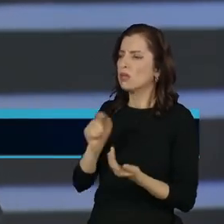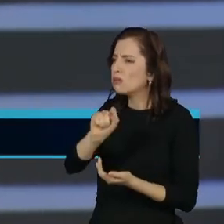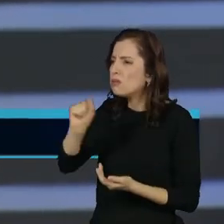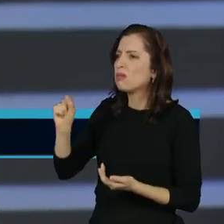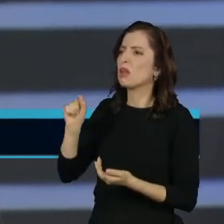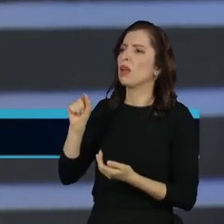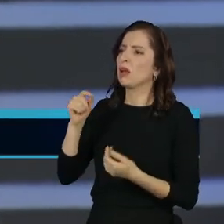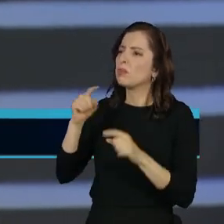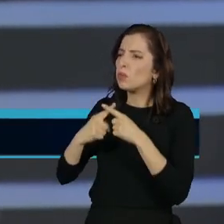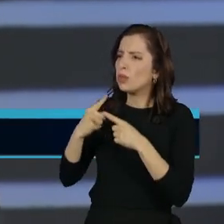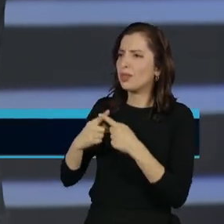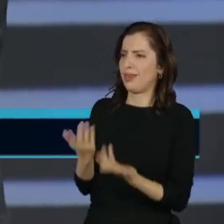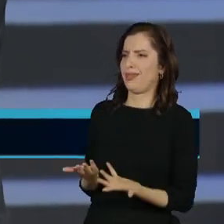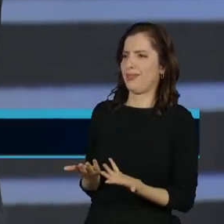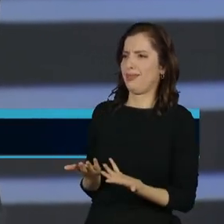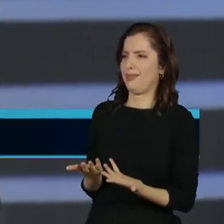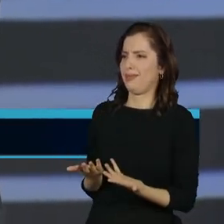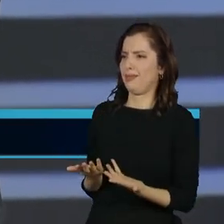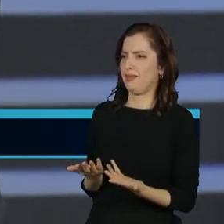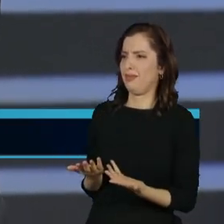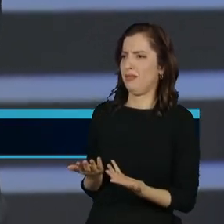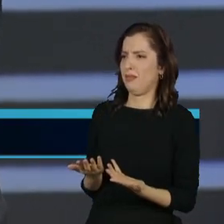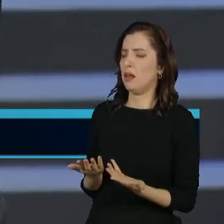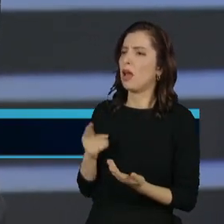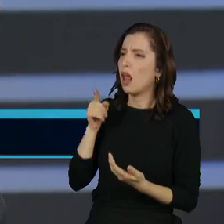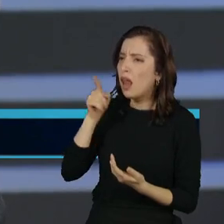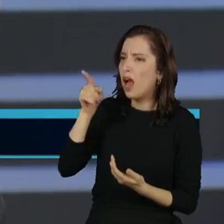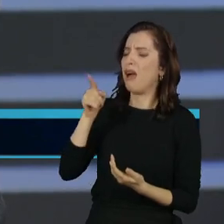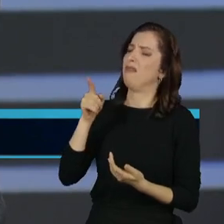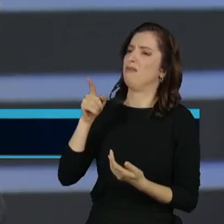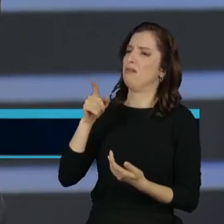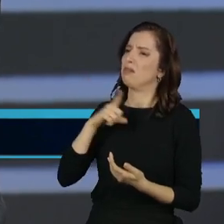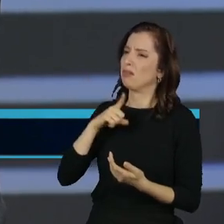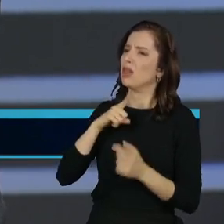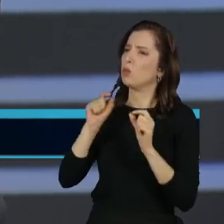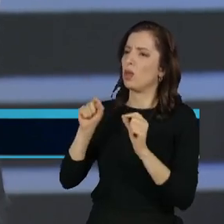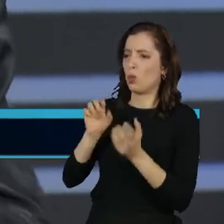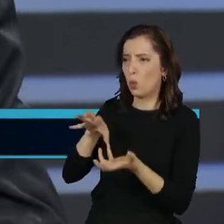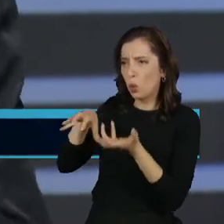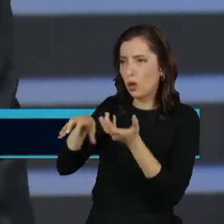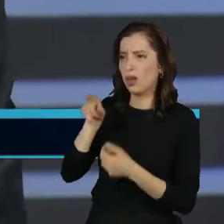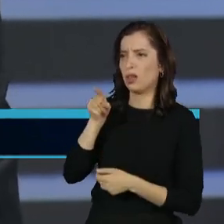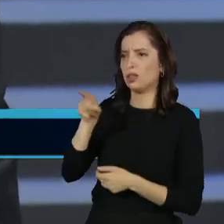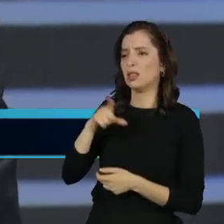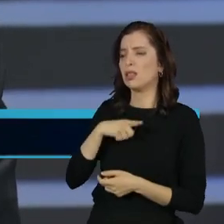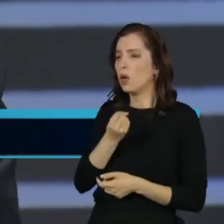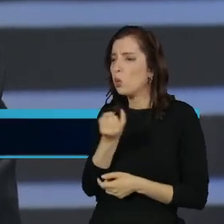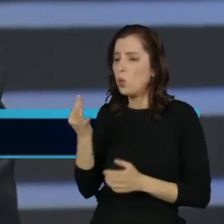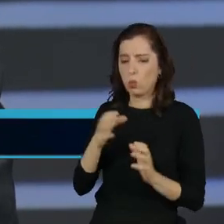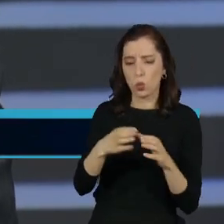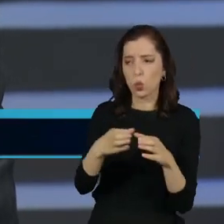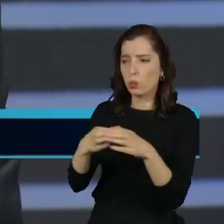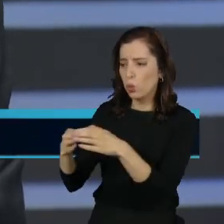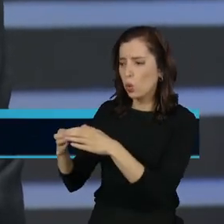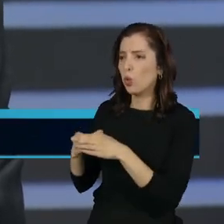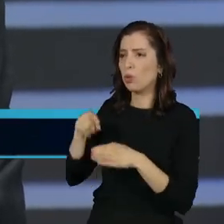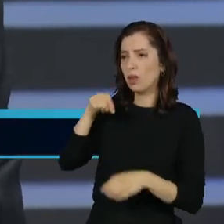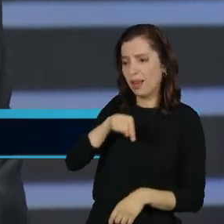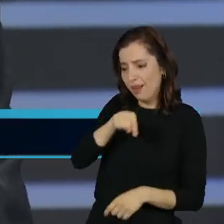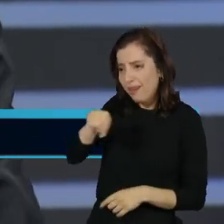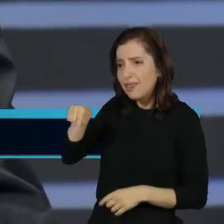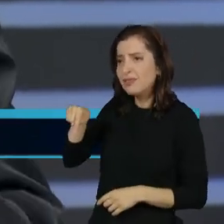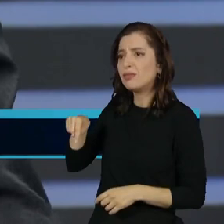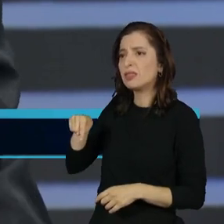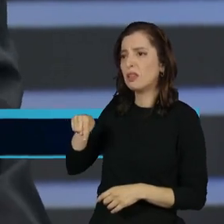saber que existe lá no Congresso alguns grupos organizados que cumprem ordens. E tem até nome.